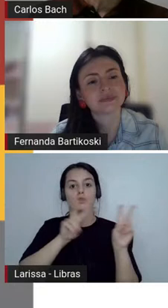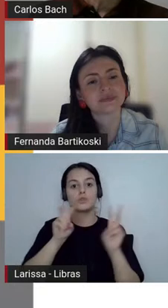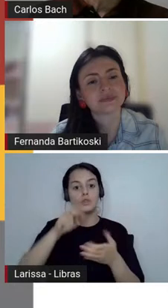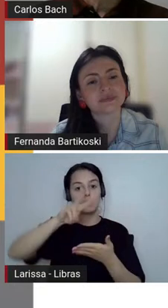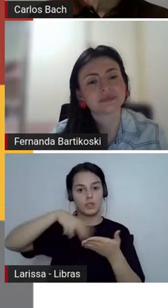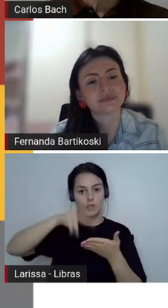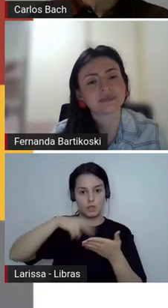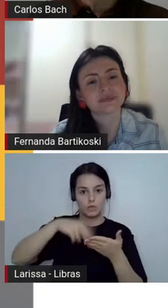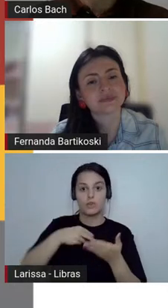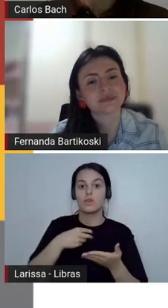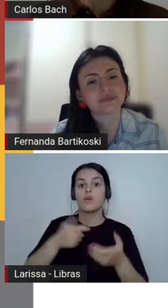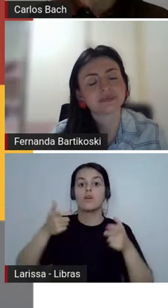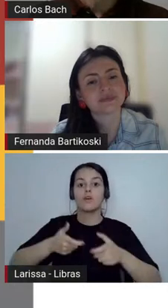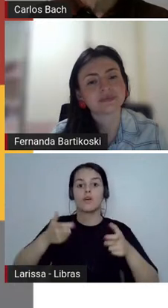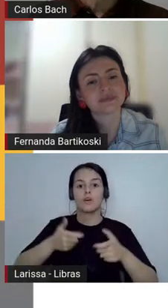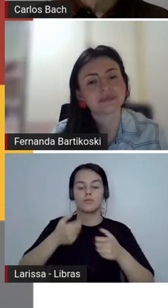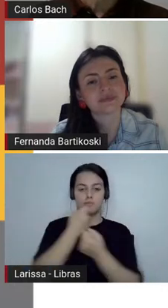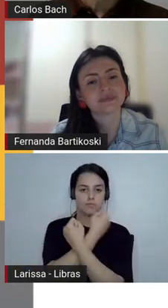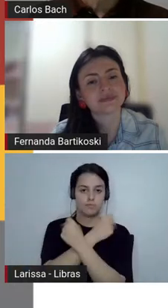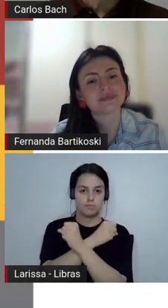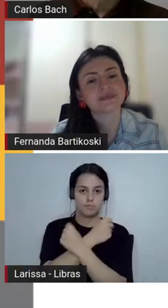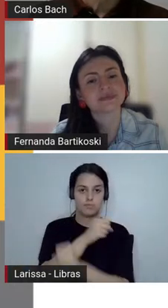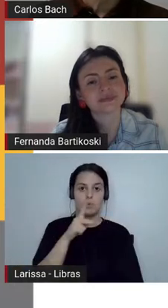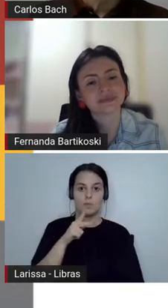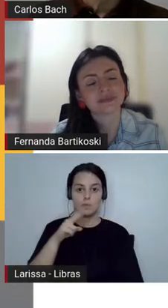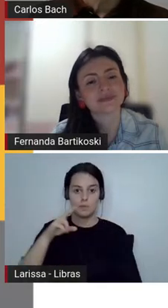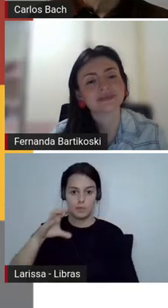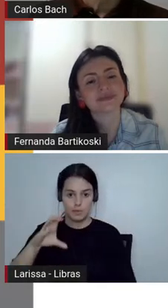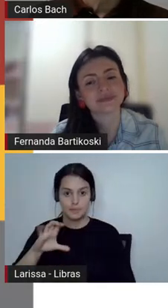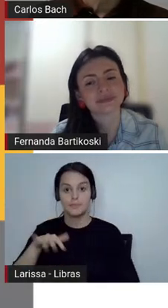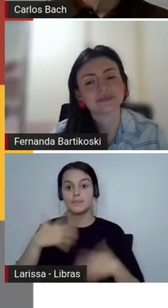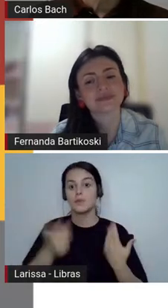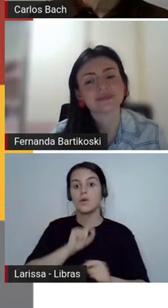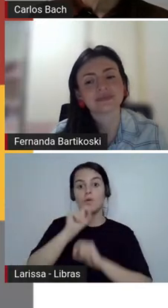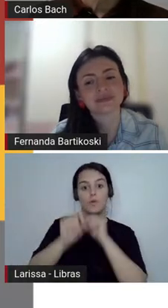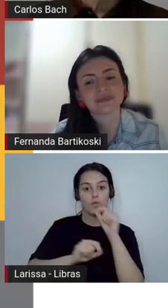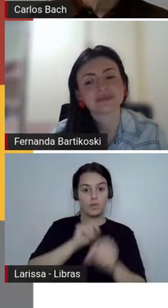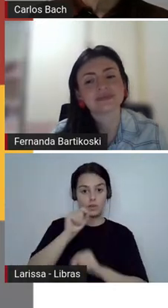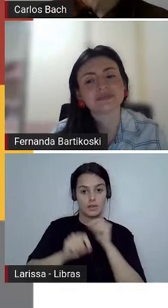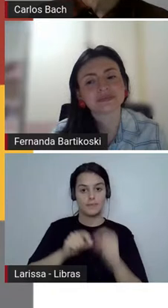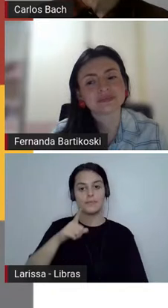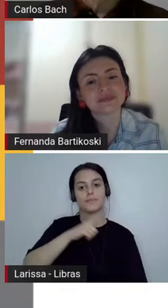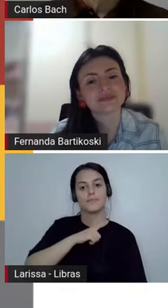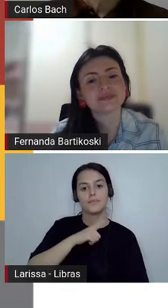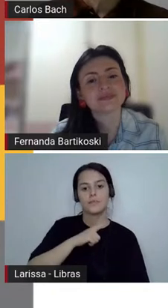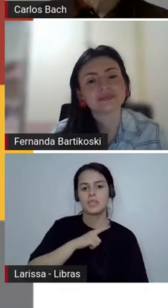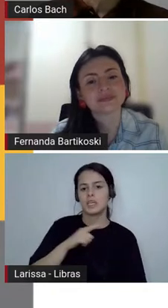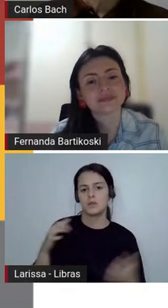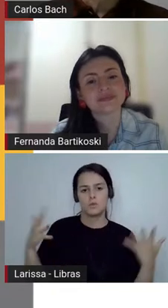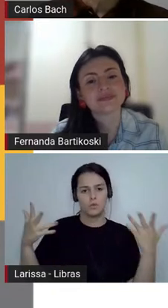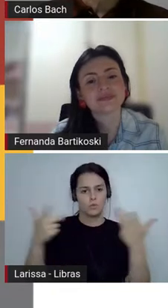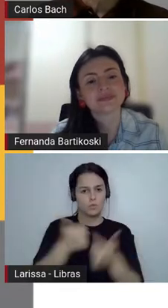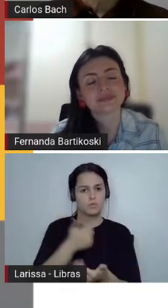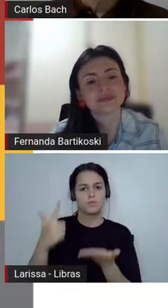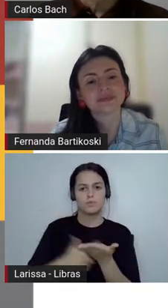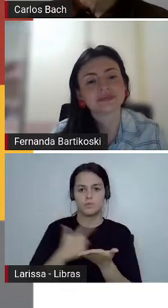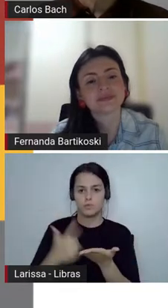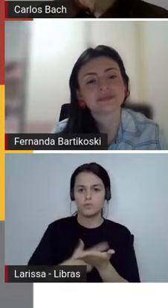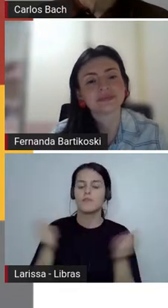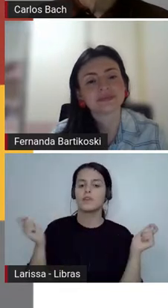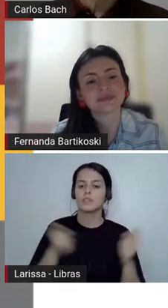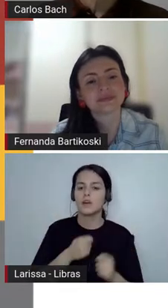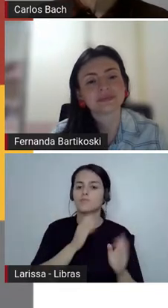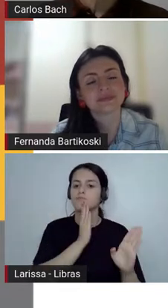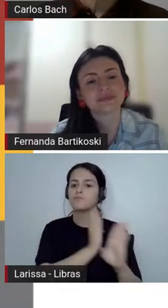favorecem a descoberta de sentidos, mas são os literários que o fazem de modo mais abrangente. Enquanto os textos